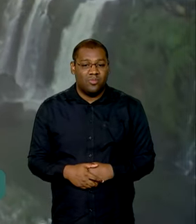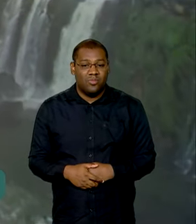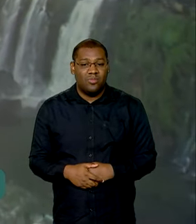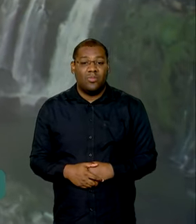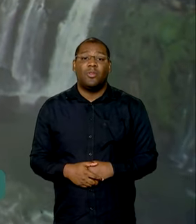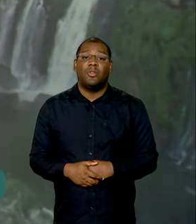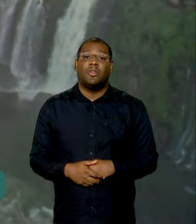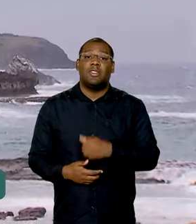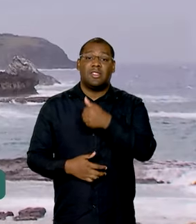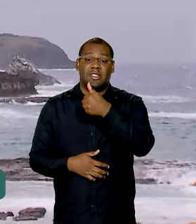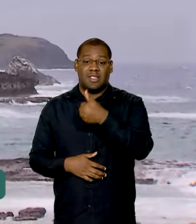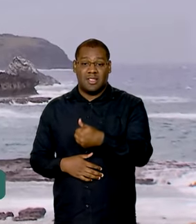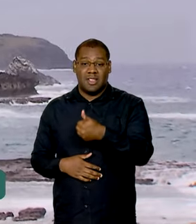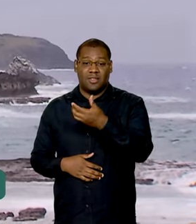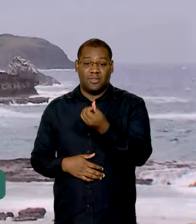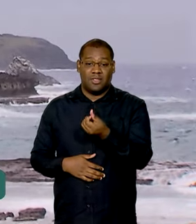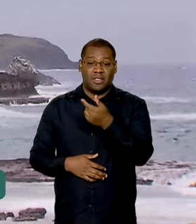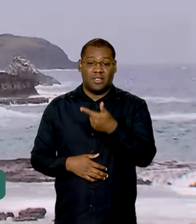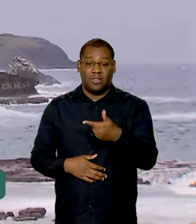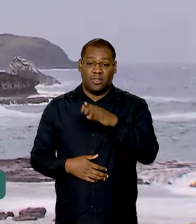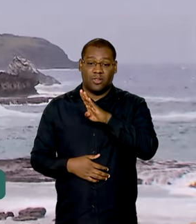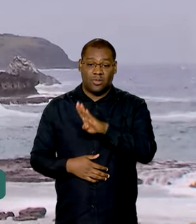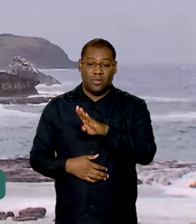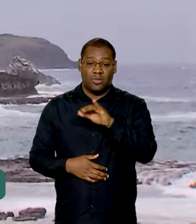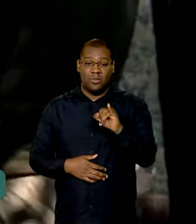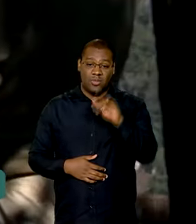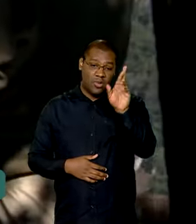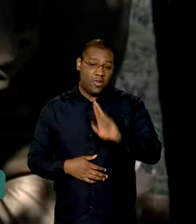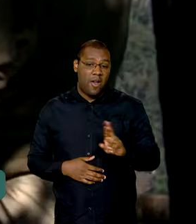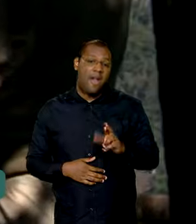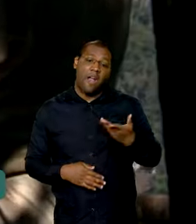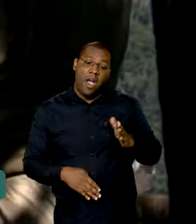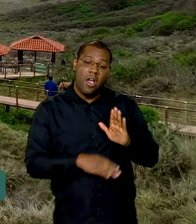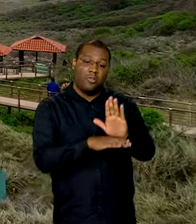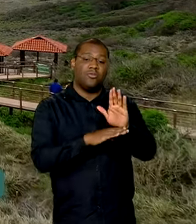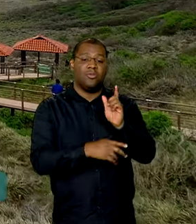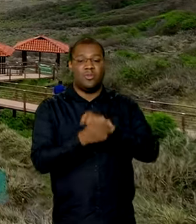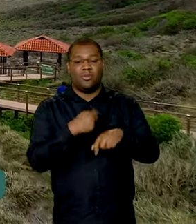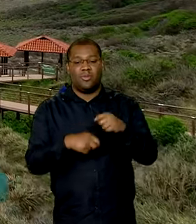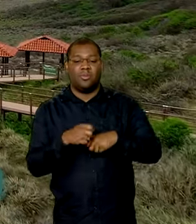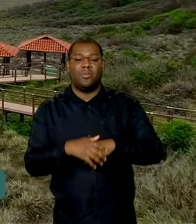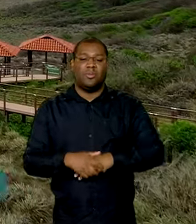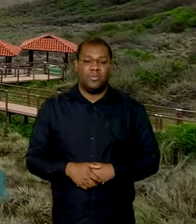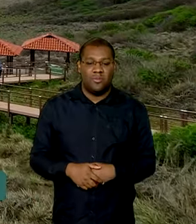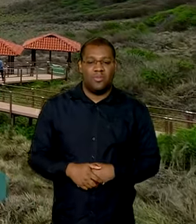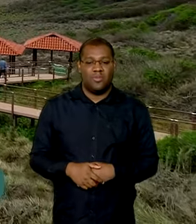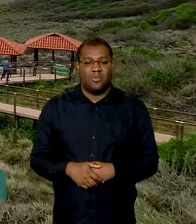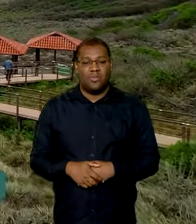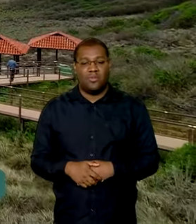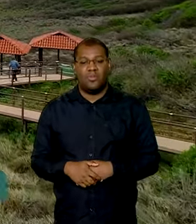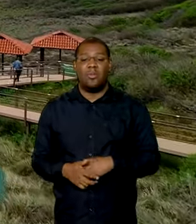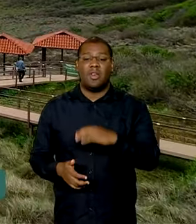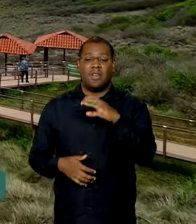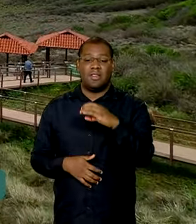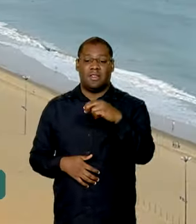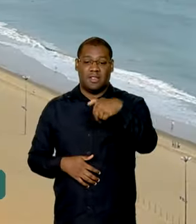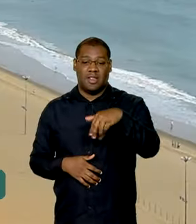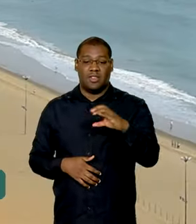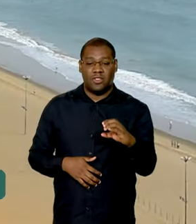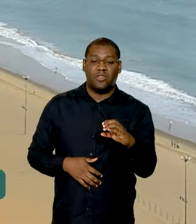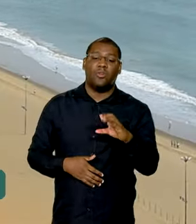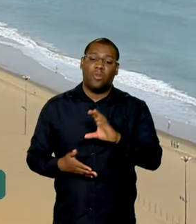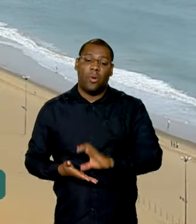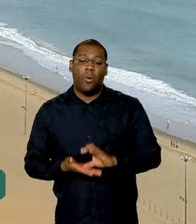162,2 bilhões de reais. Foi o que apontou o levantamento da CNC, a